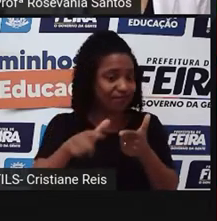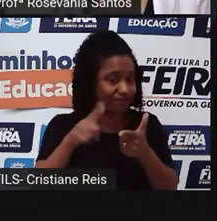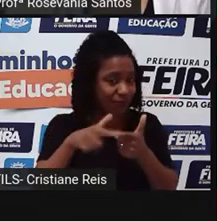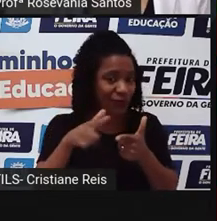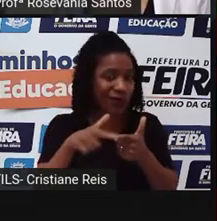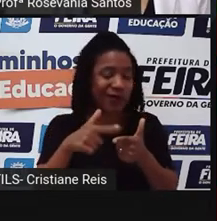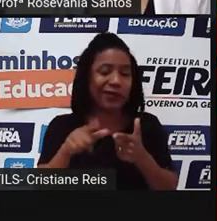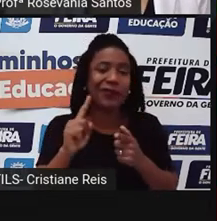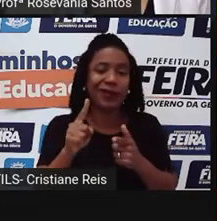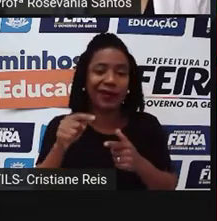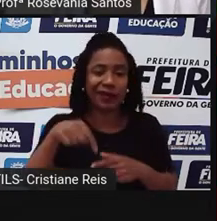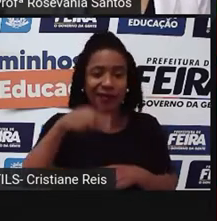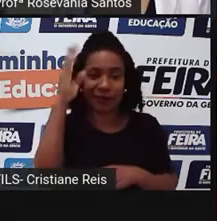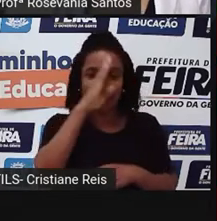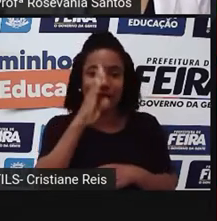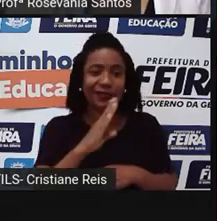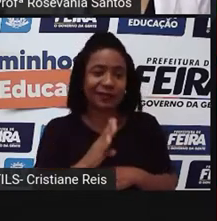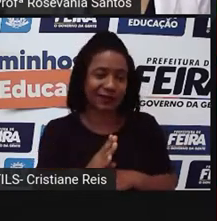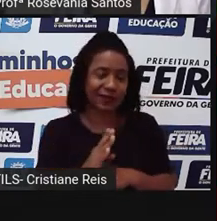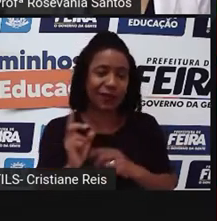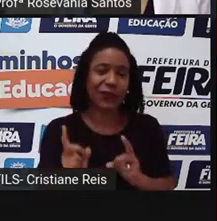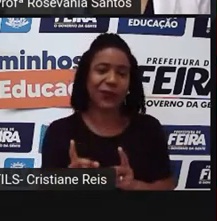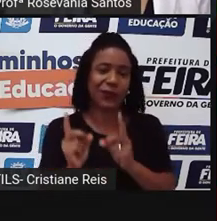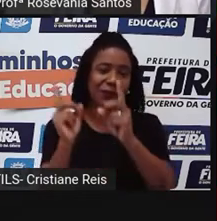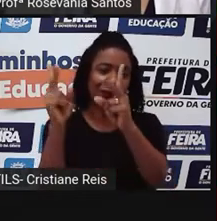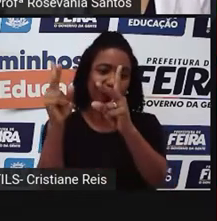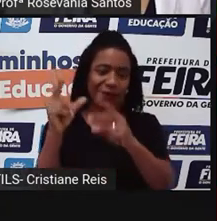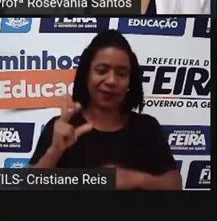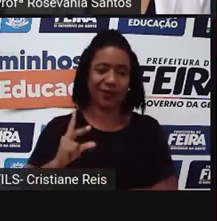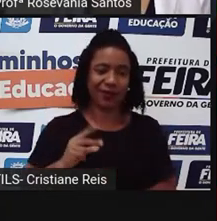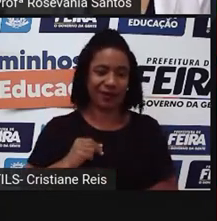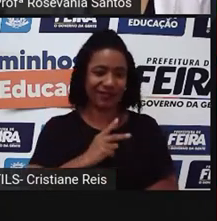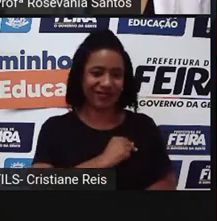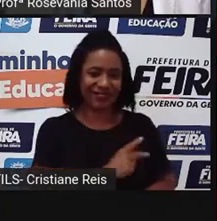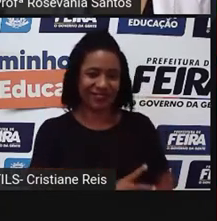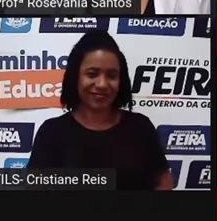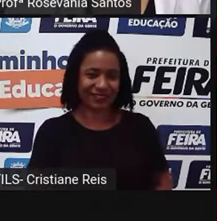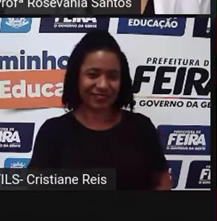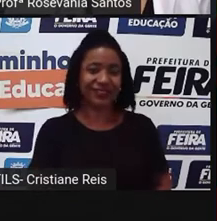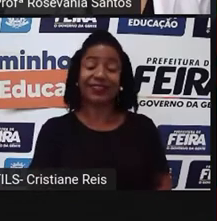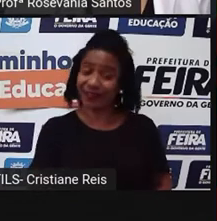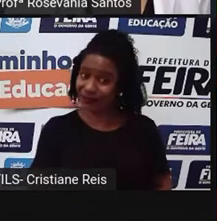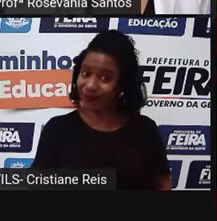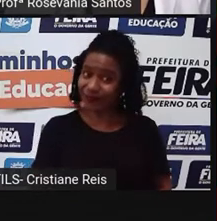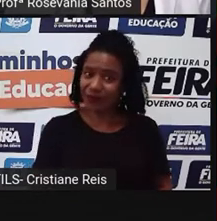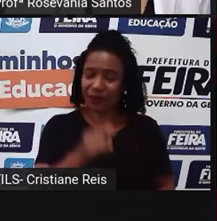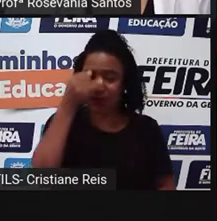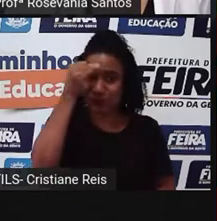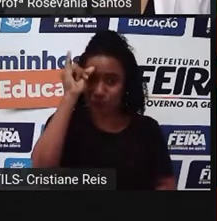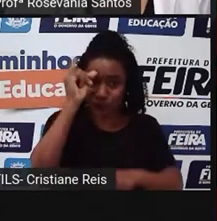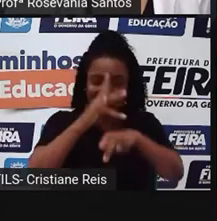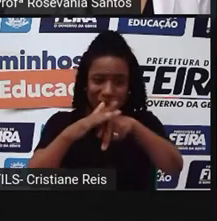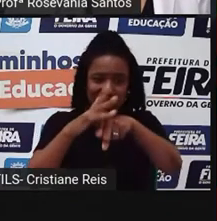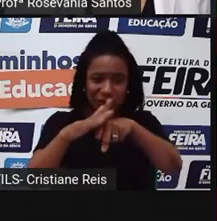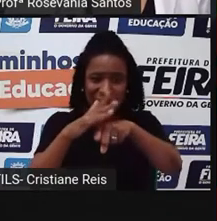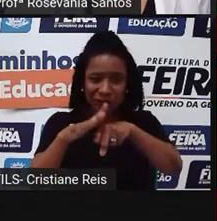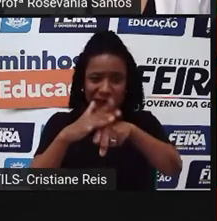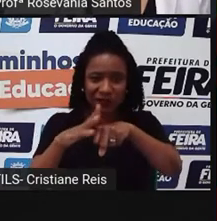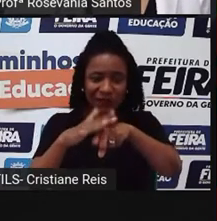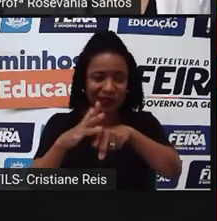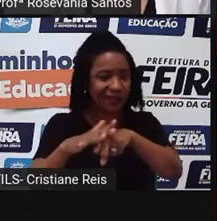China. Por conta, né? De casos, né? De doenças relacionadas à vaca louca. E aí, que de qualquer forma,